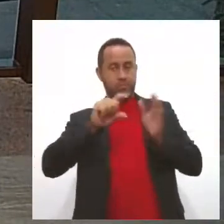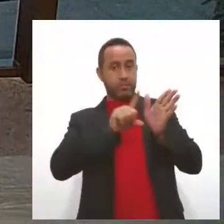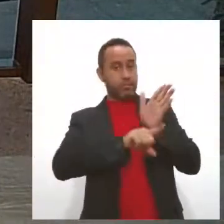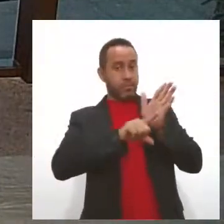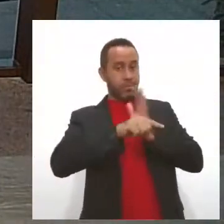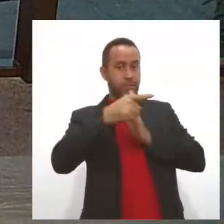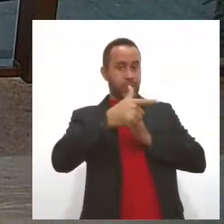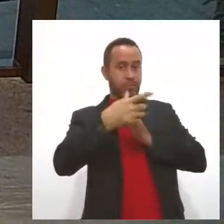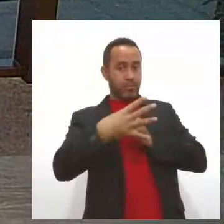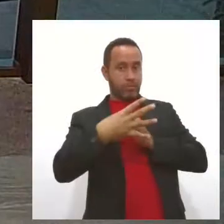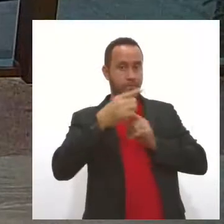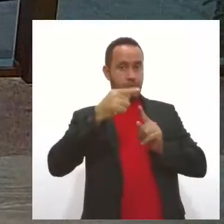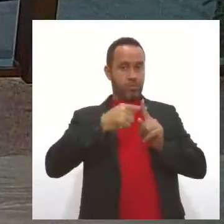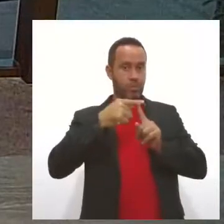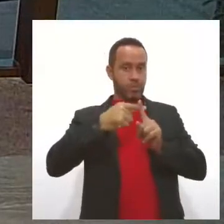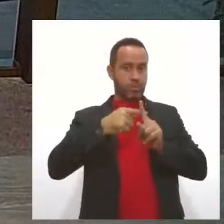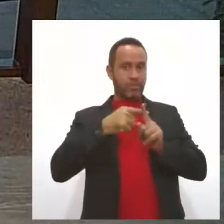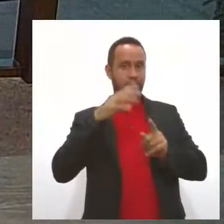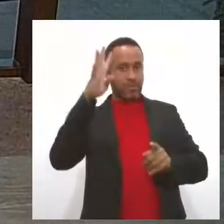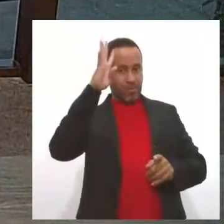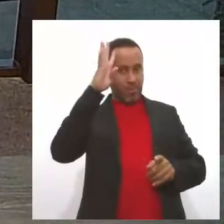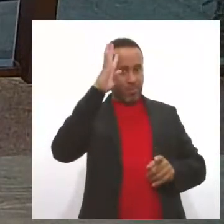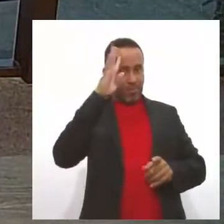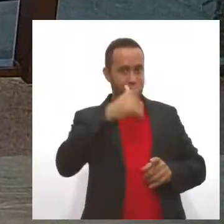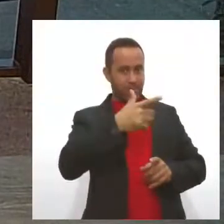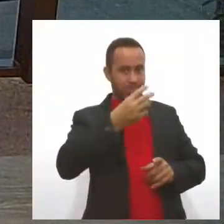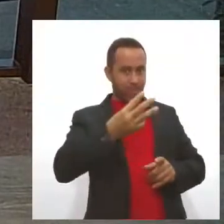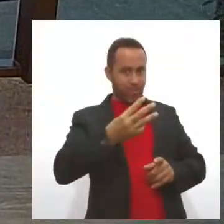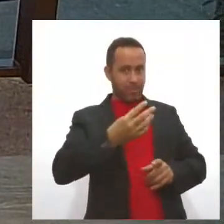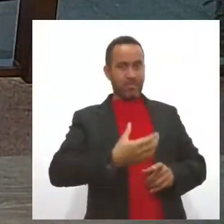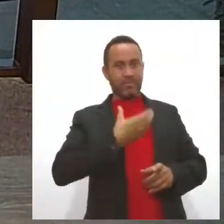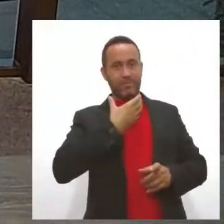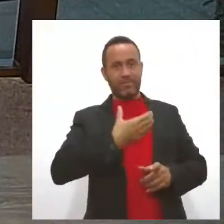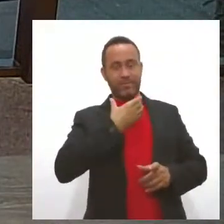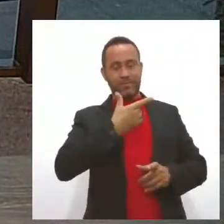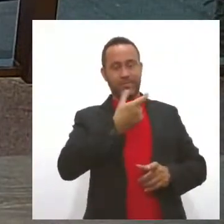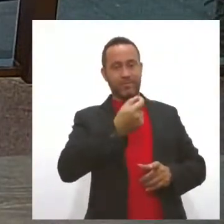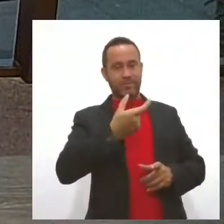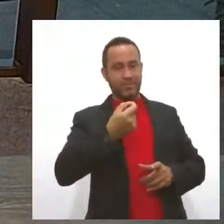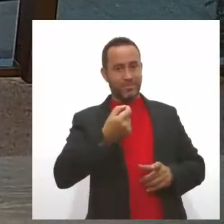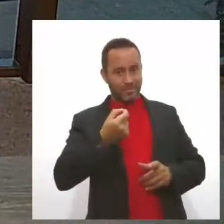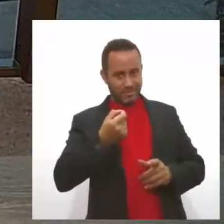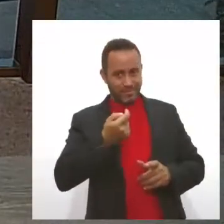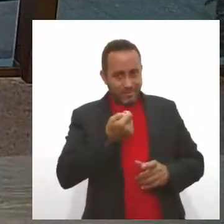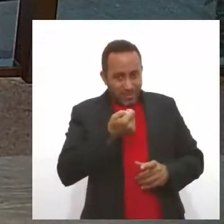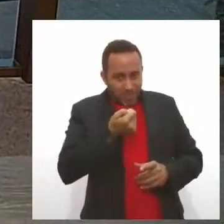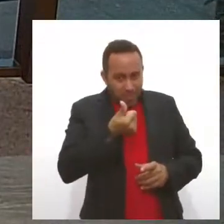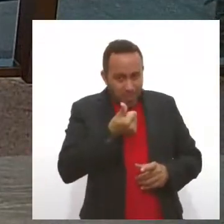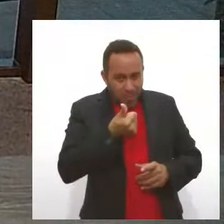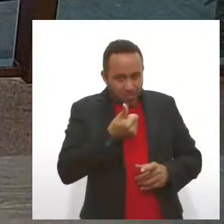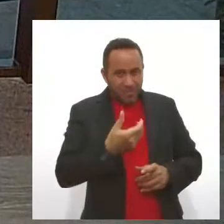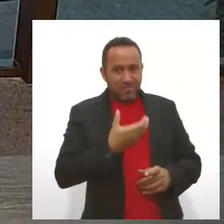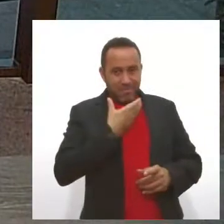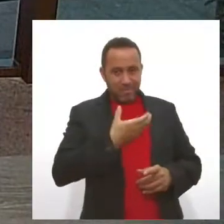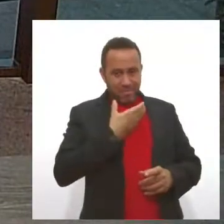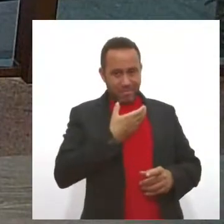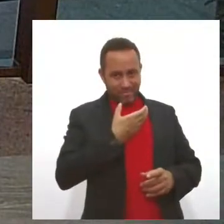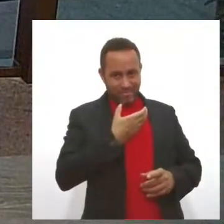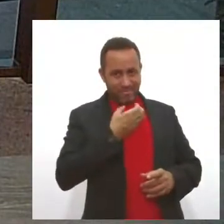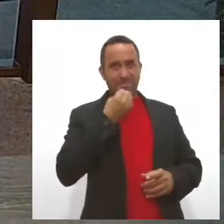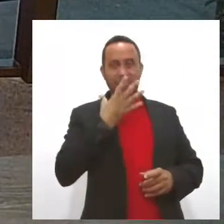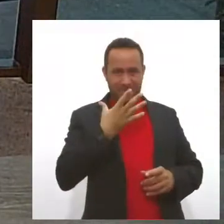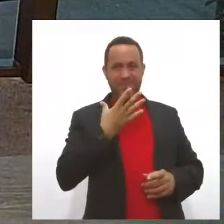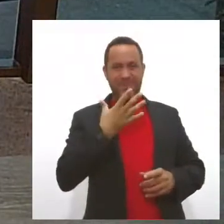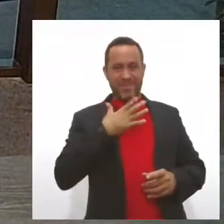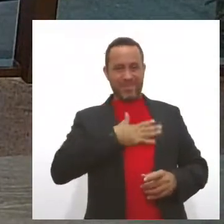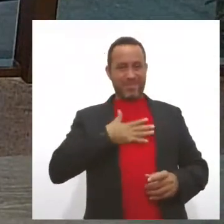vinte e quatro graus. Hoje é quarta-feira, dia vinte e três de dezembro de dois mil e vinte, estamos chegando ao Natal. Que delícia, né? A época do ano